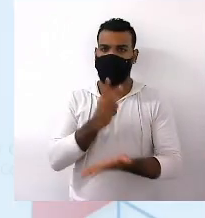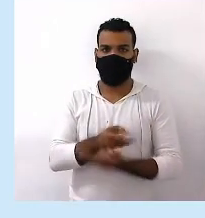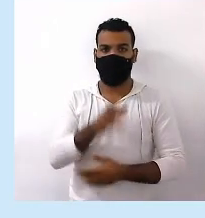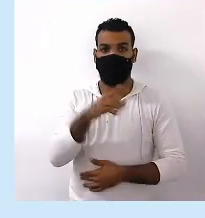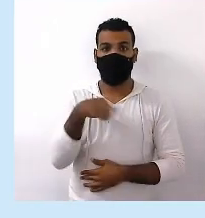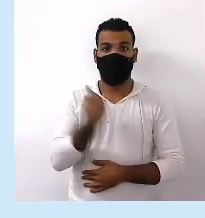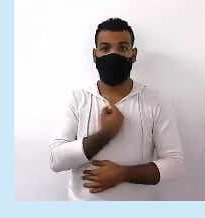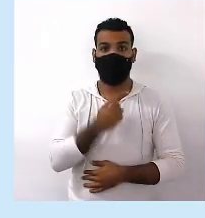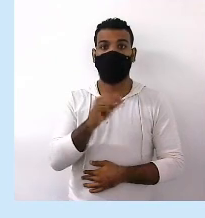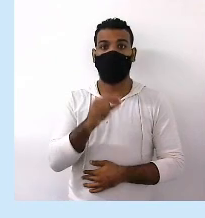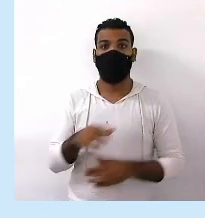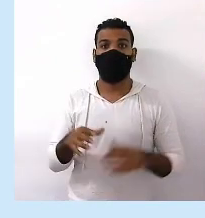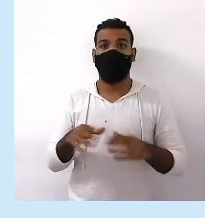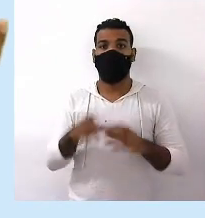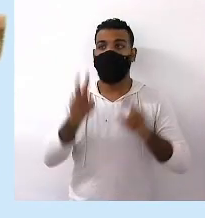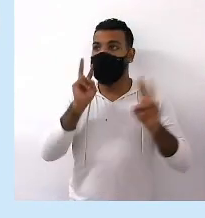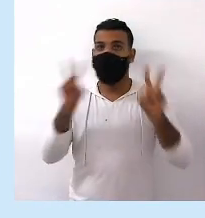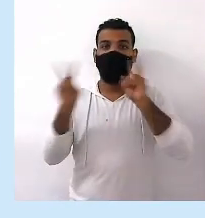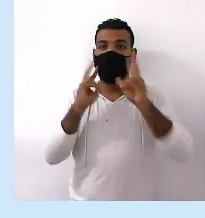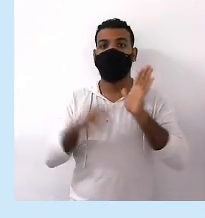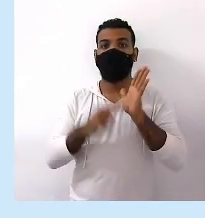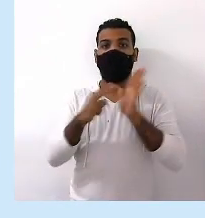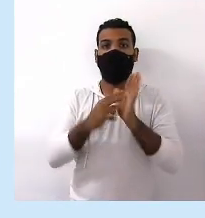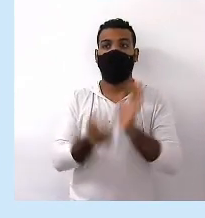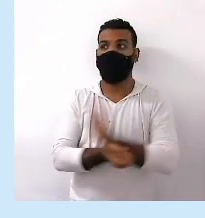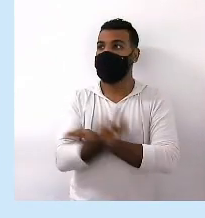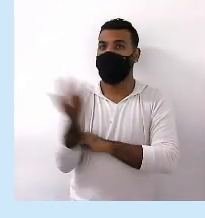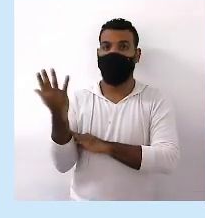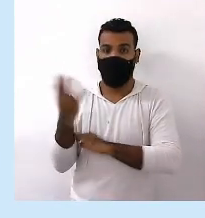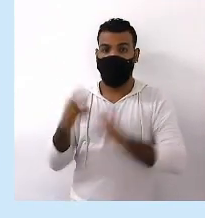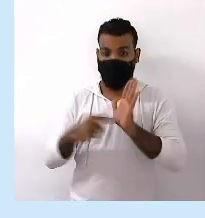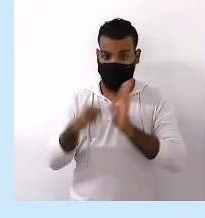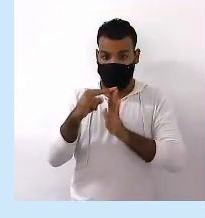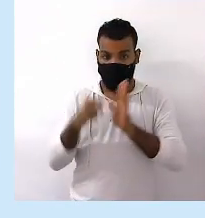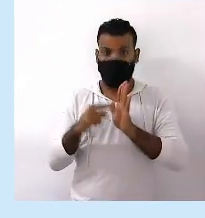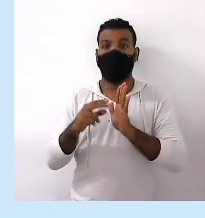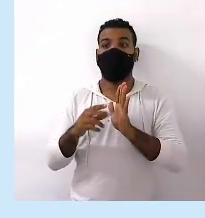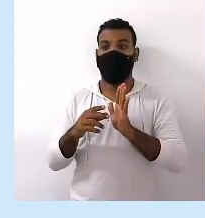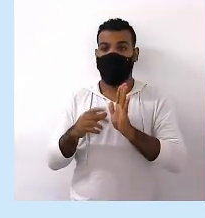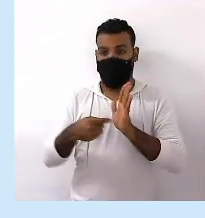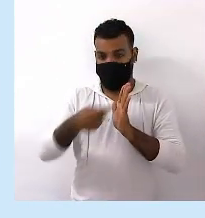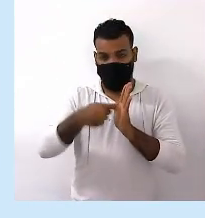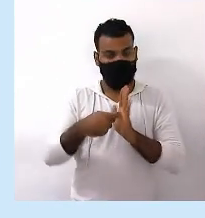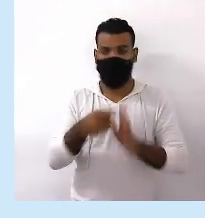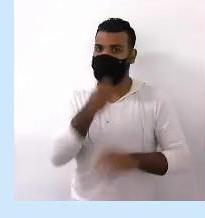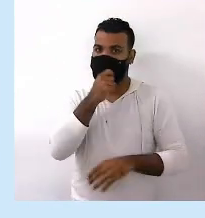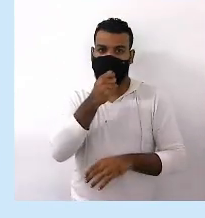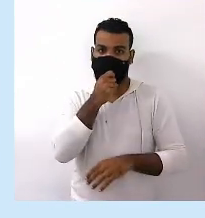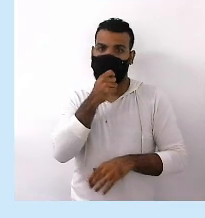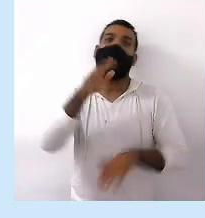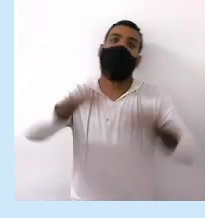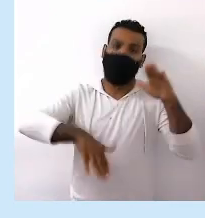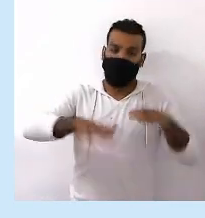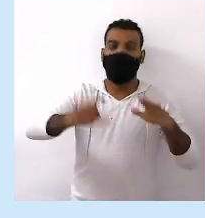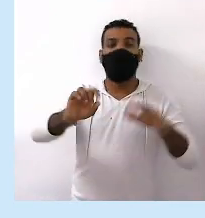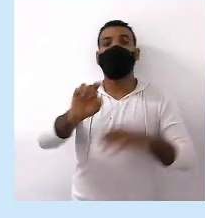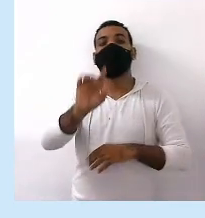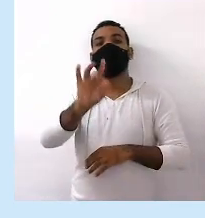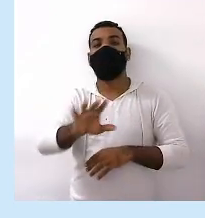convivendo Com normas E muitas vezes Essas normas Não são escritas Elas podem também Ser